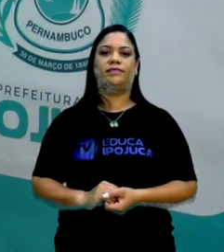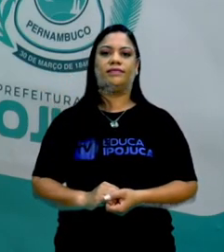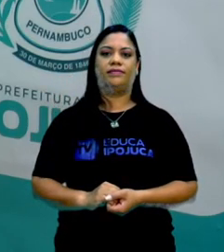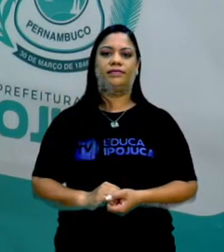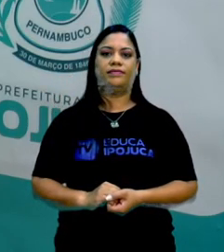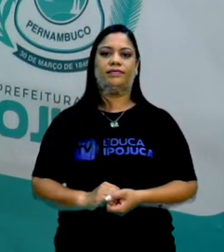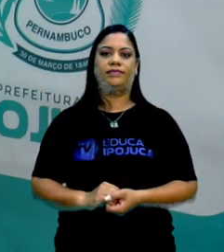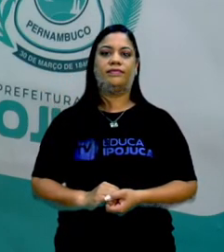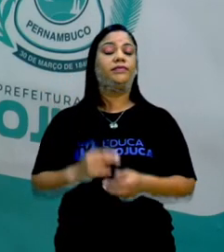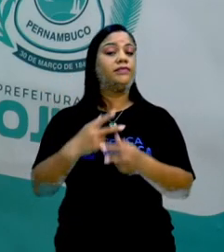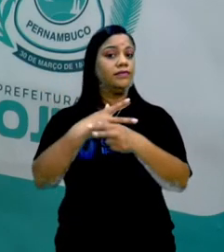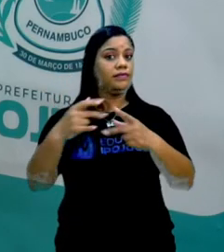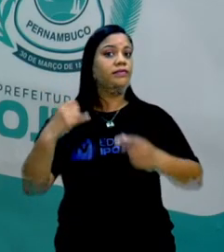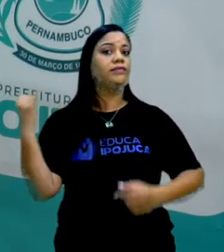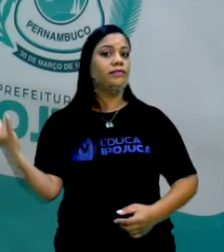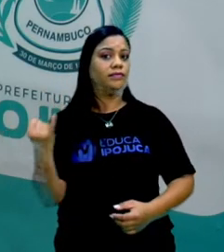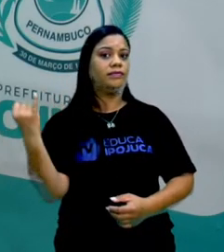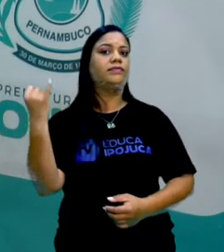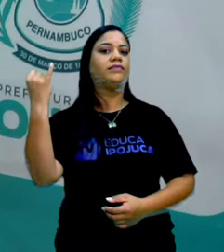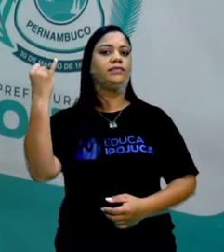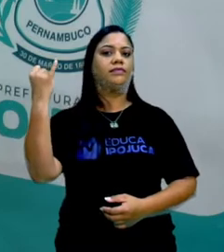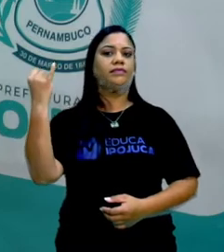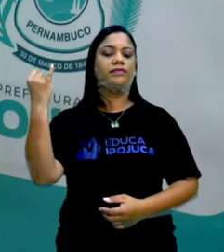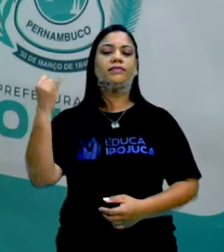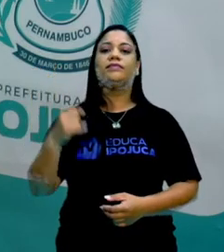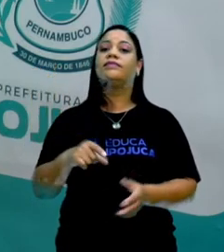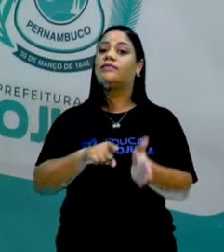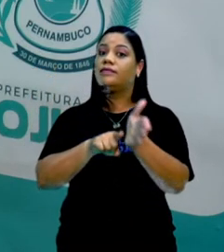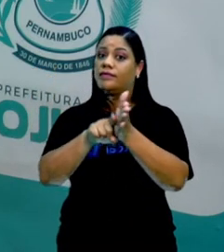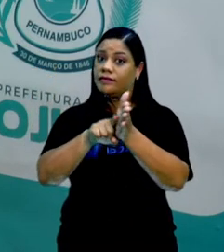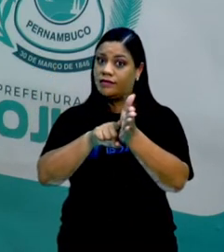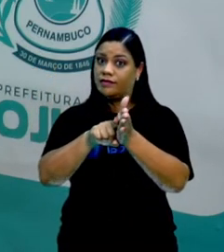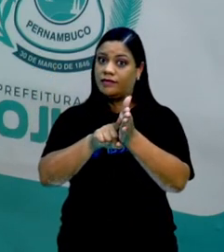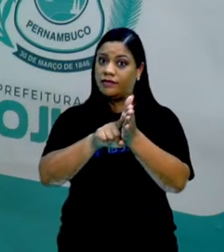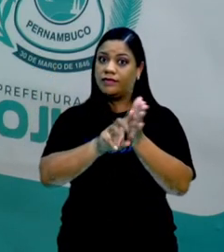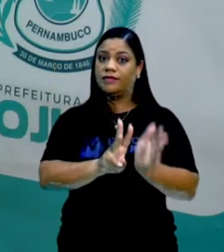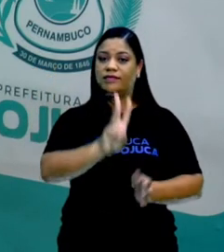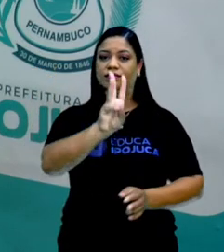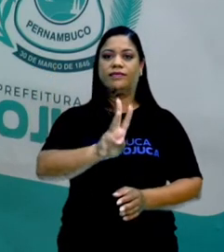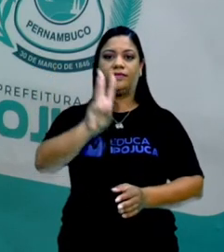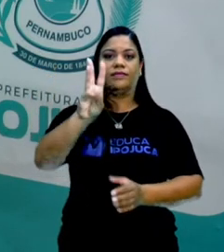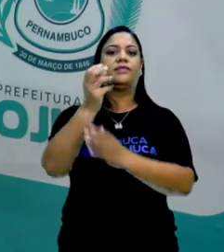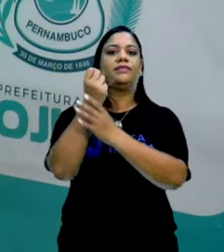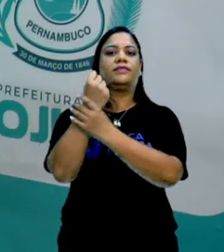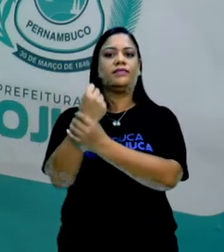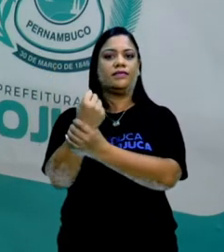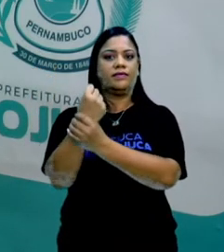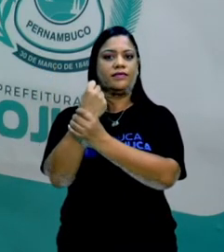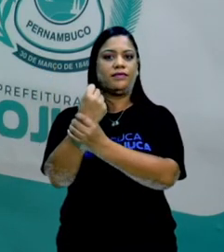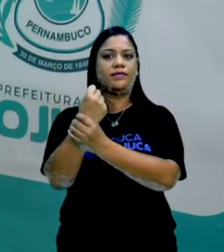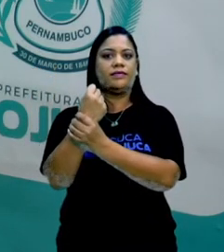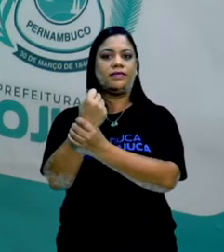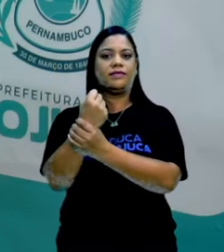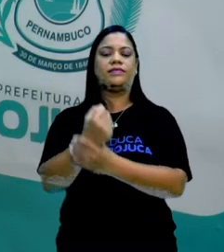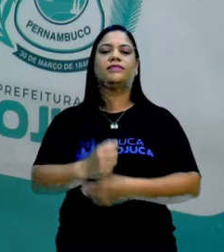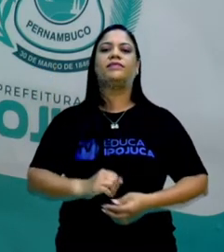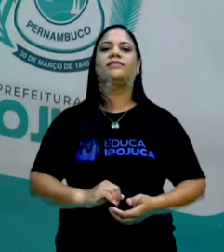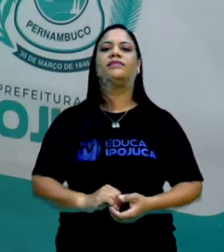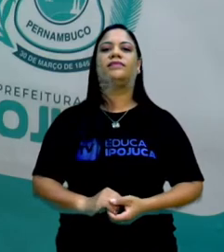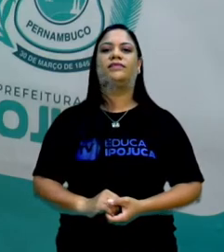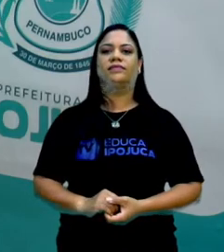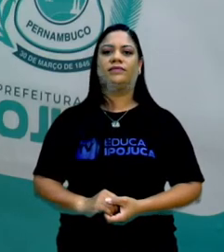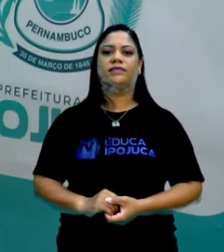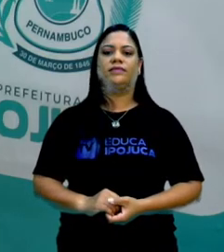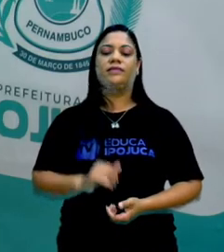falsa. Uma coisa importante, gente, pesquisem em sites confiáveis. Olha aí, tá certo?